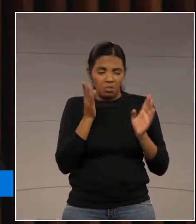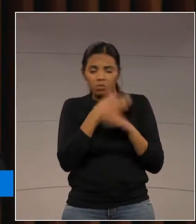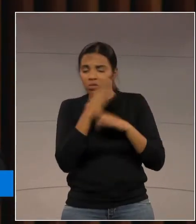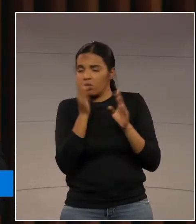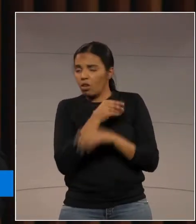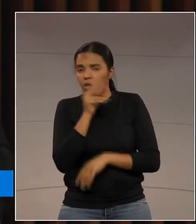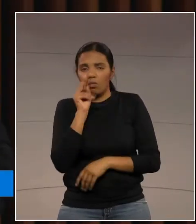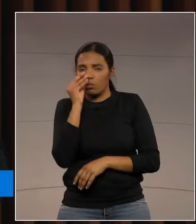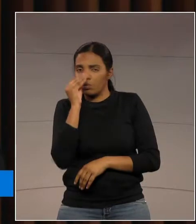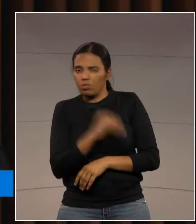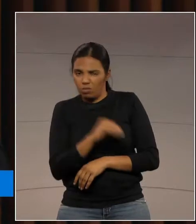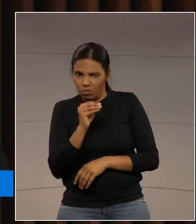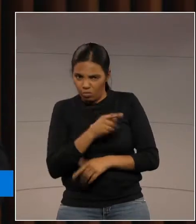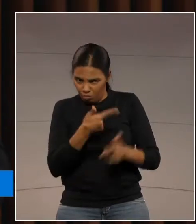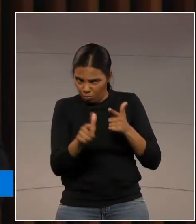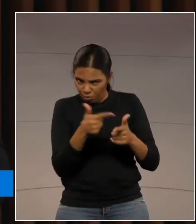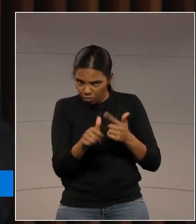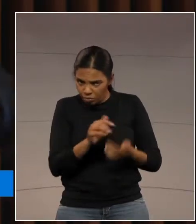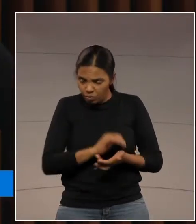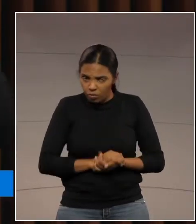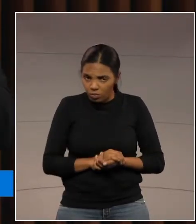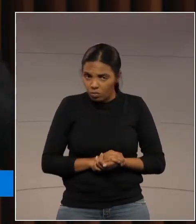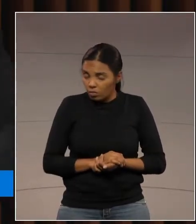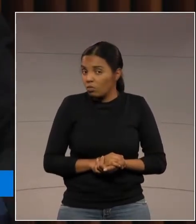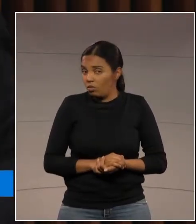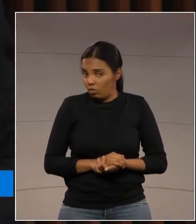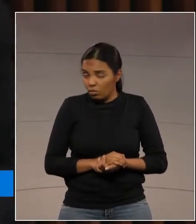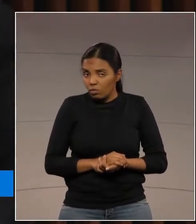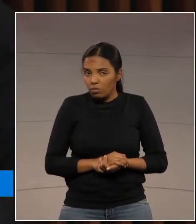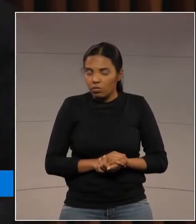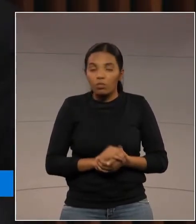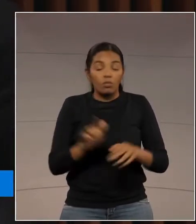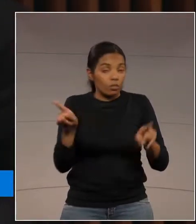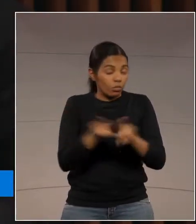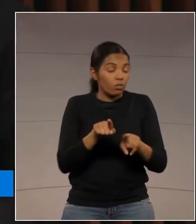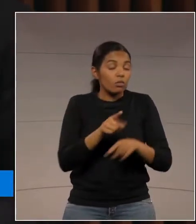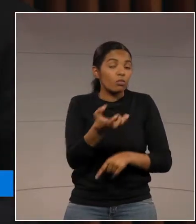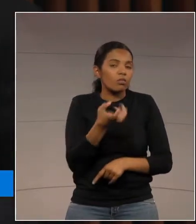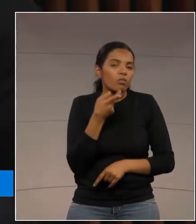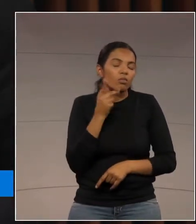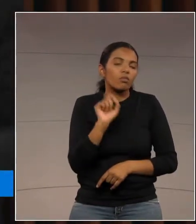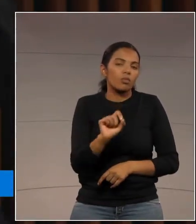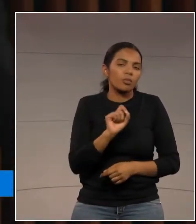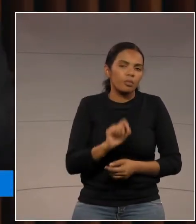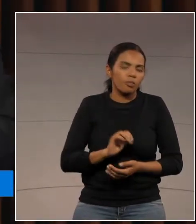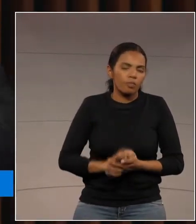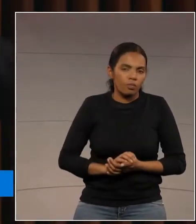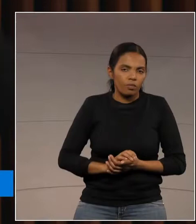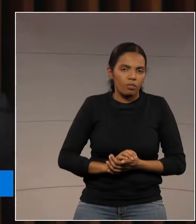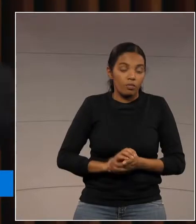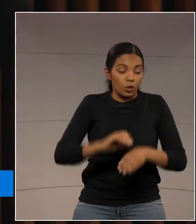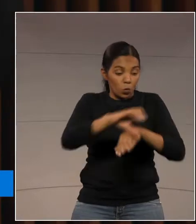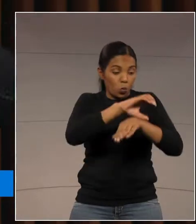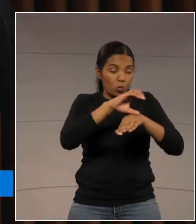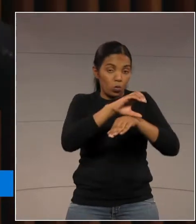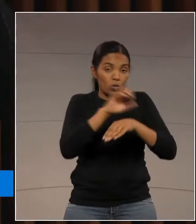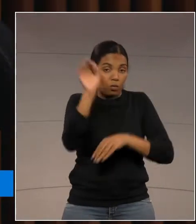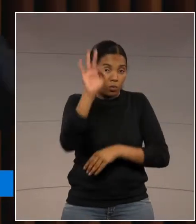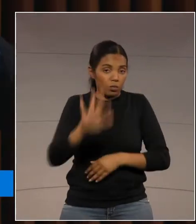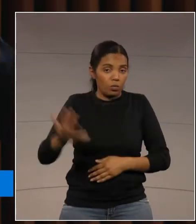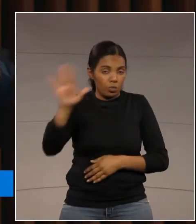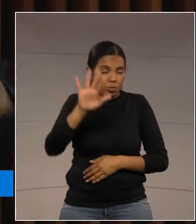que não existe o problema? Ao mesmo tempo, quero dizer o seguinte, a Constituição Federal é